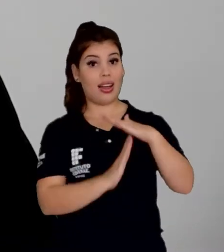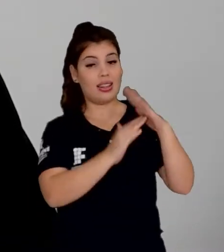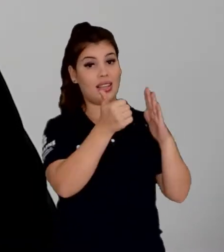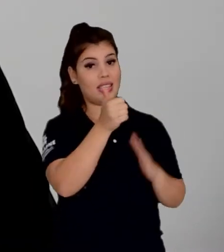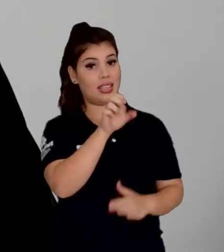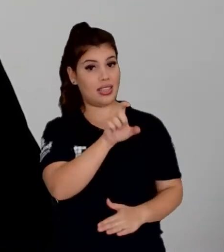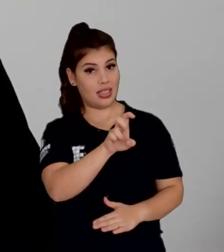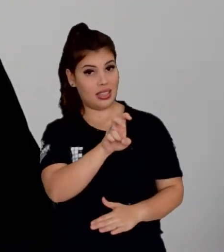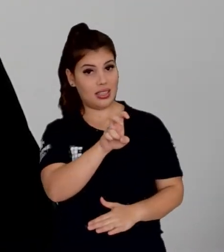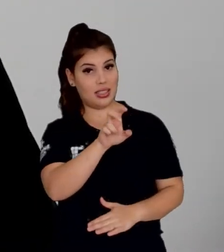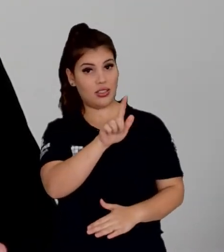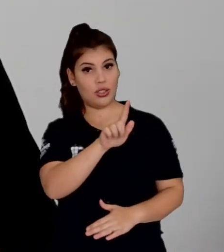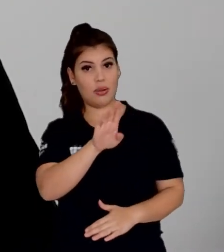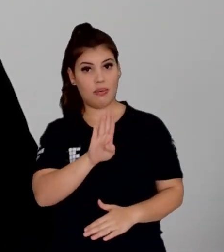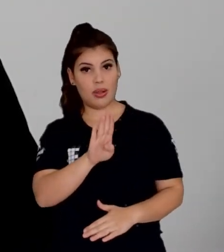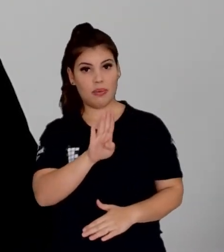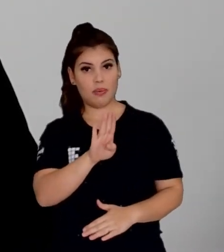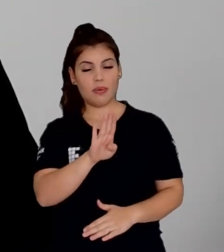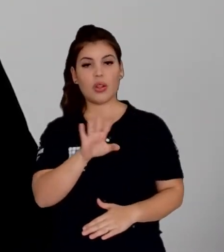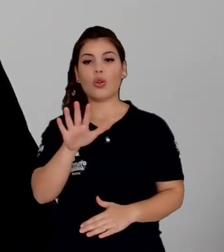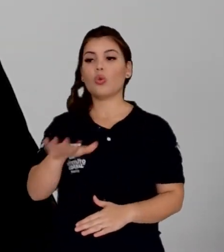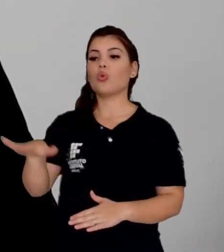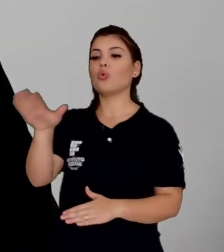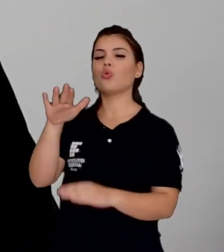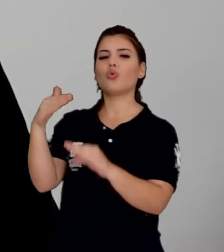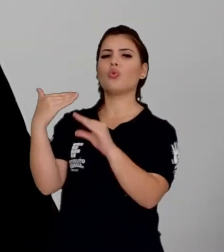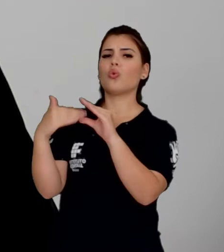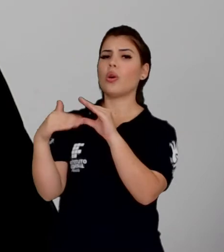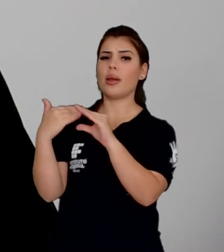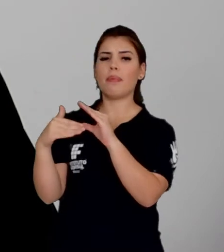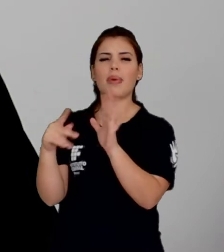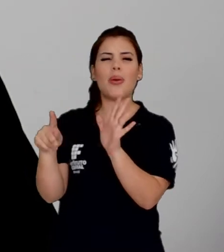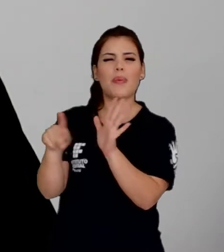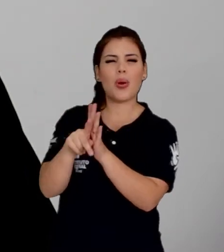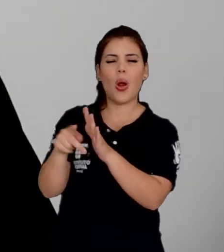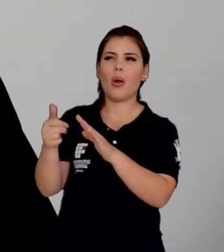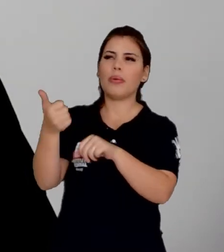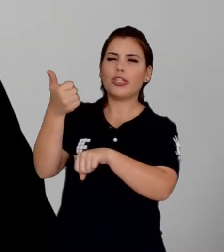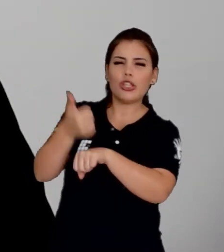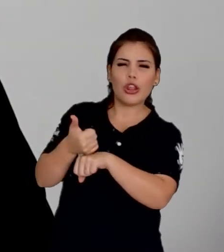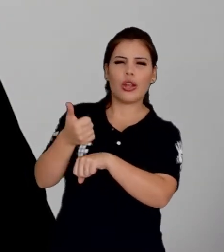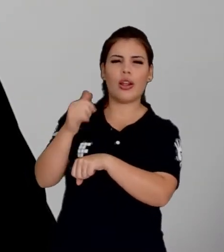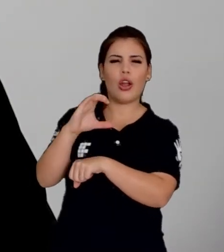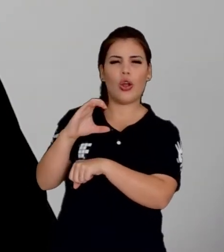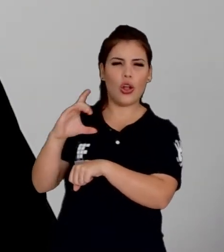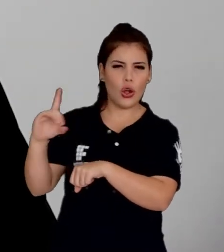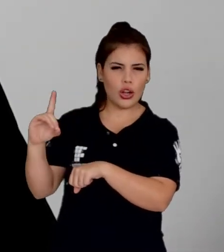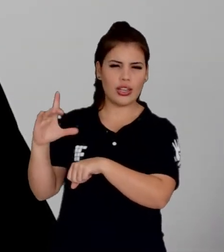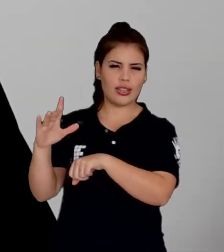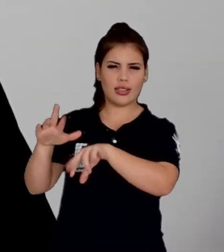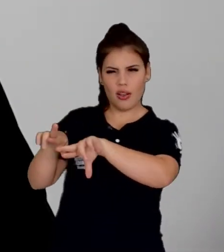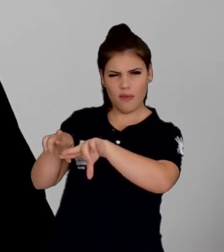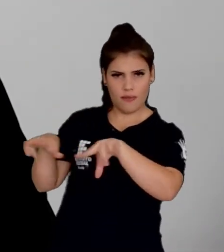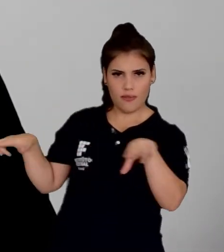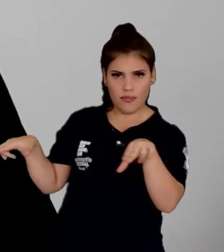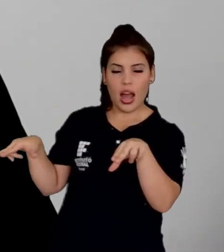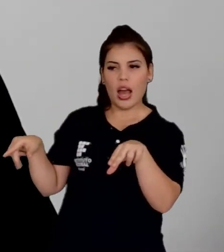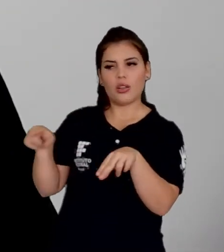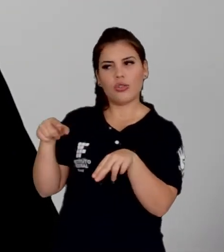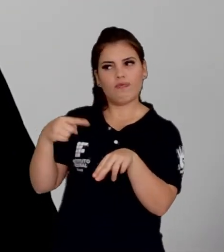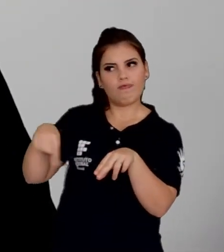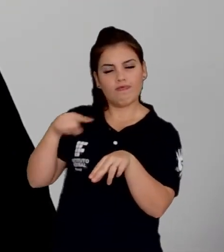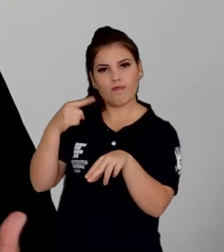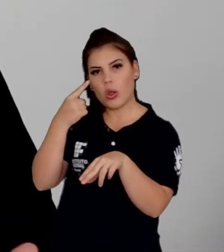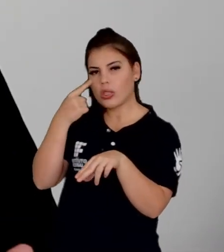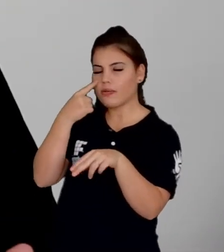e para as contas departamentais, nós estamos fazendo ainda um mapeamento, essas contas departamentais são as contas dos setores, unidades, organizacionais,